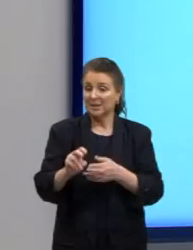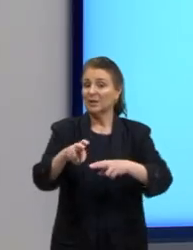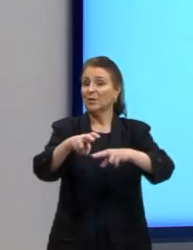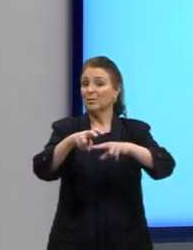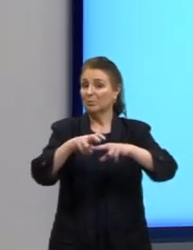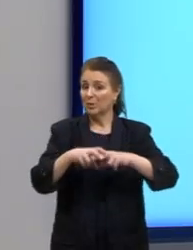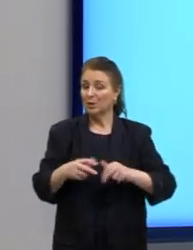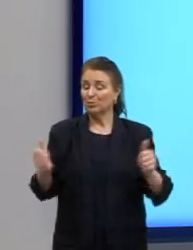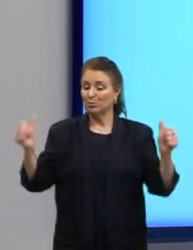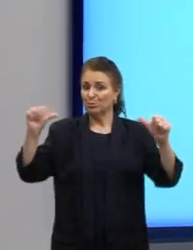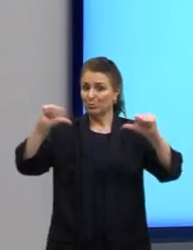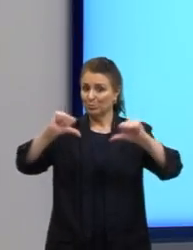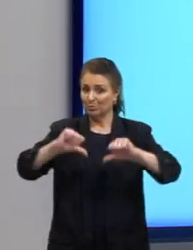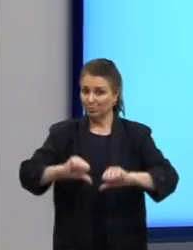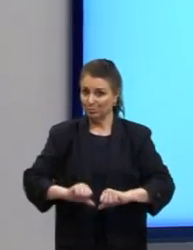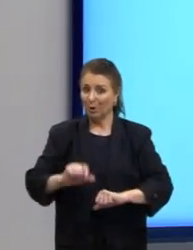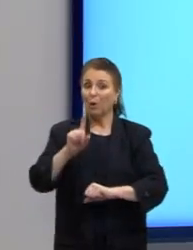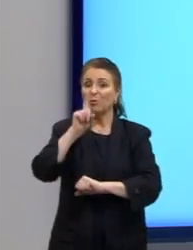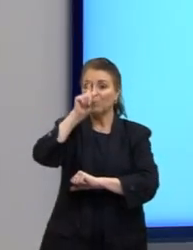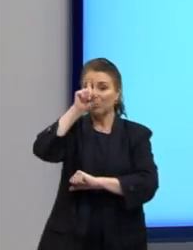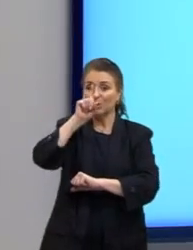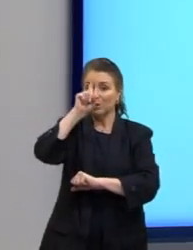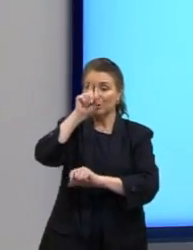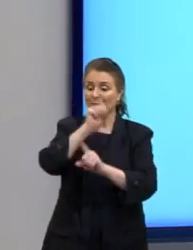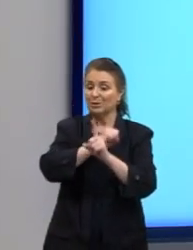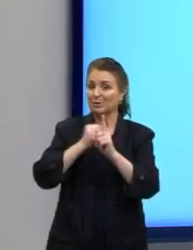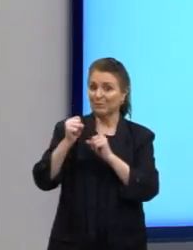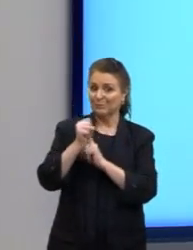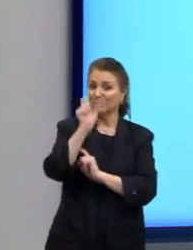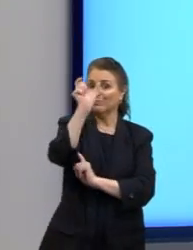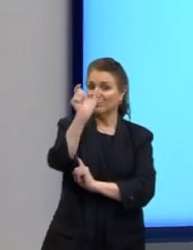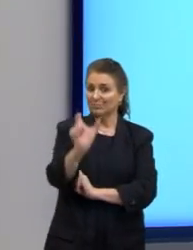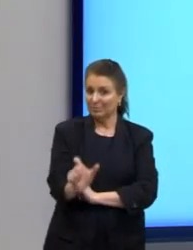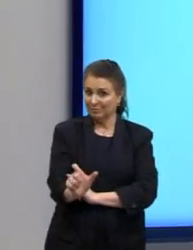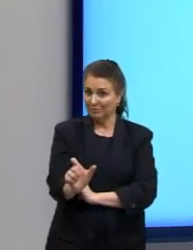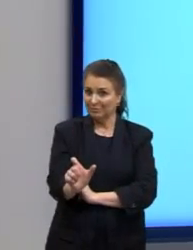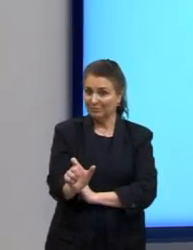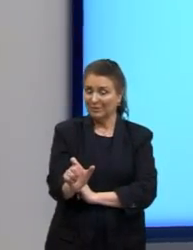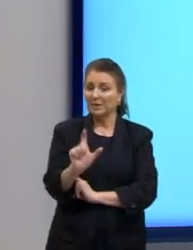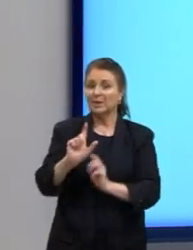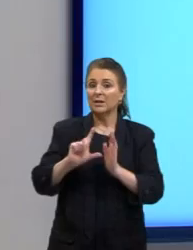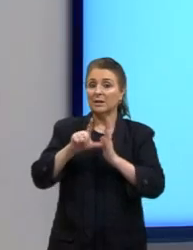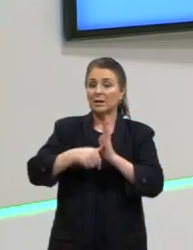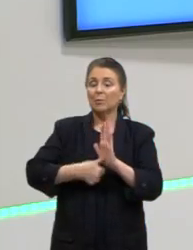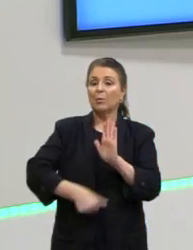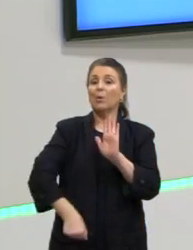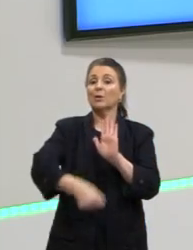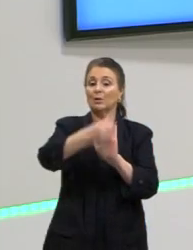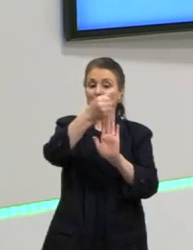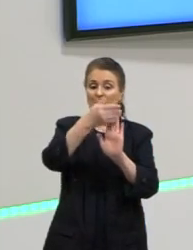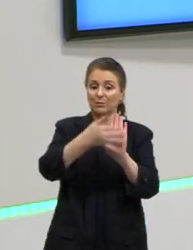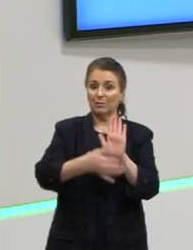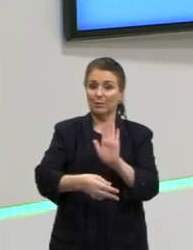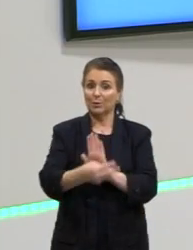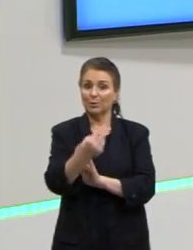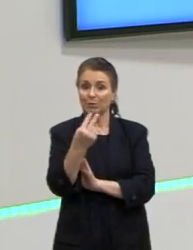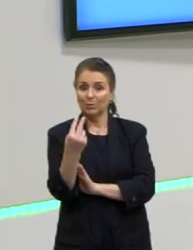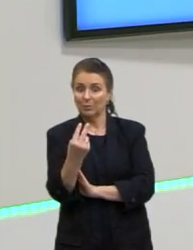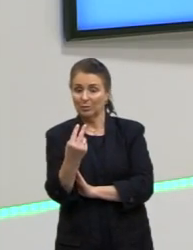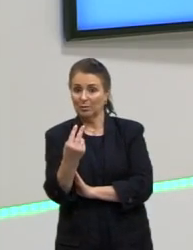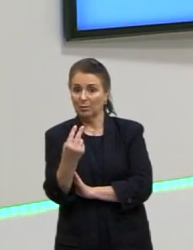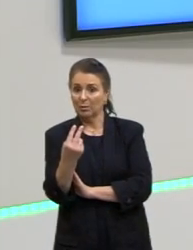situação de vulnerabilidade social desses cidadãos e depois a gente vai para o desenvolvimento dois para